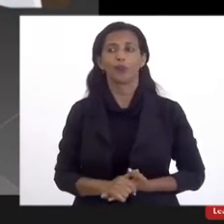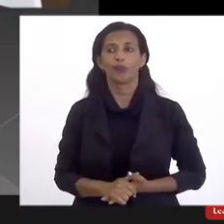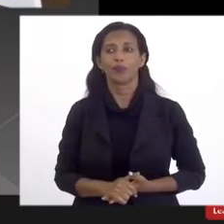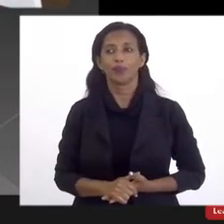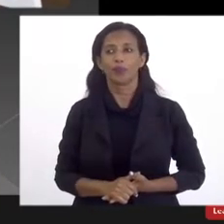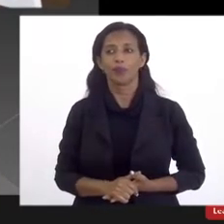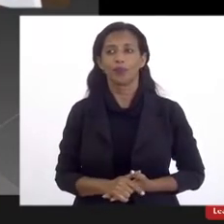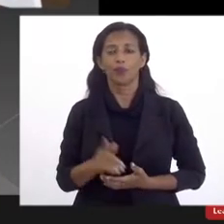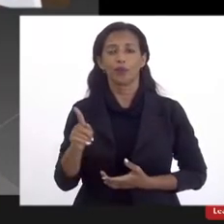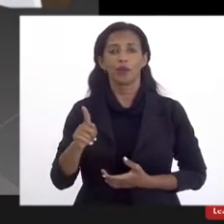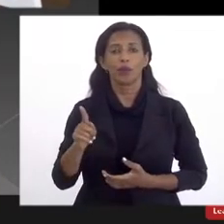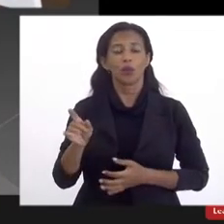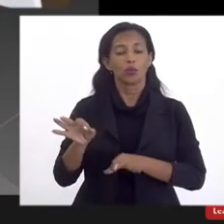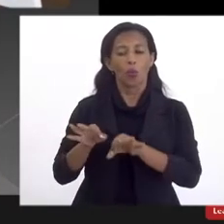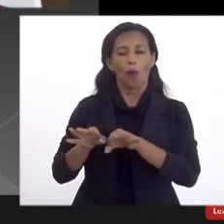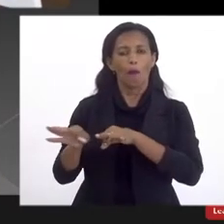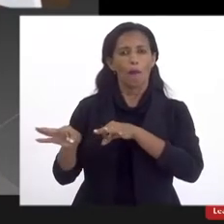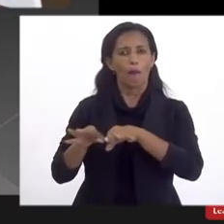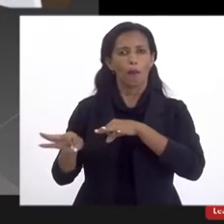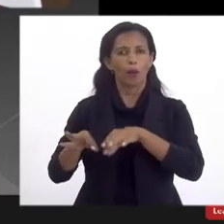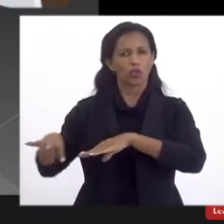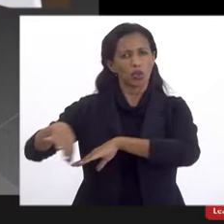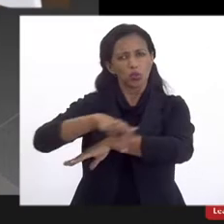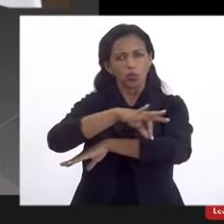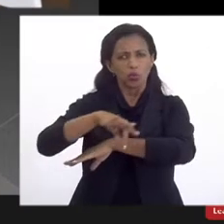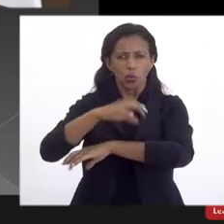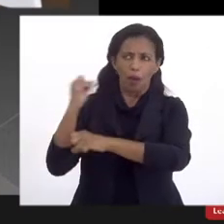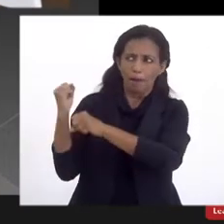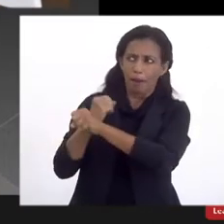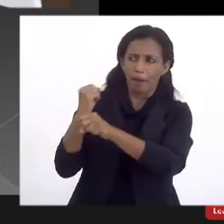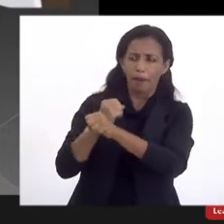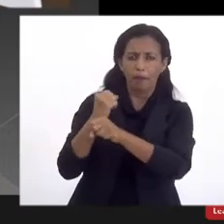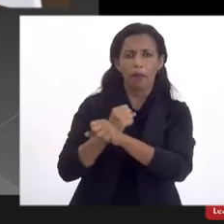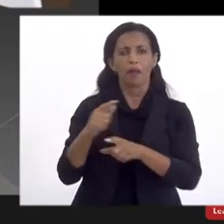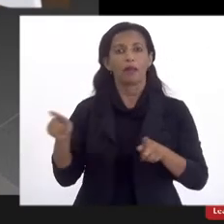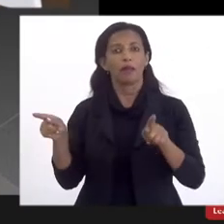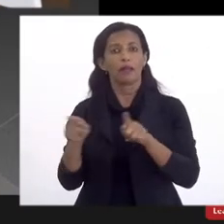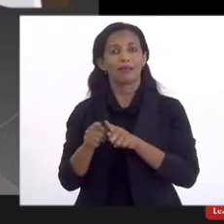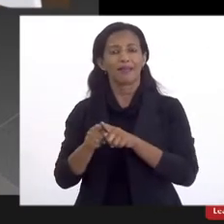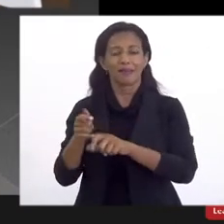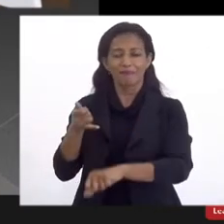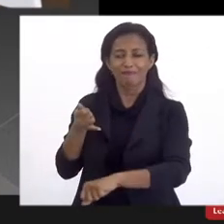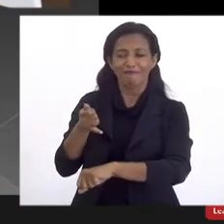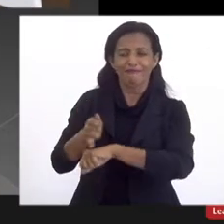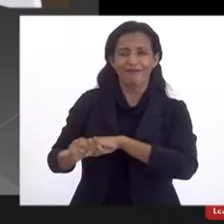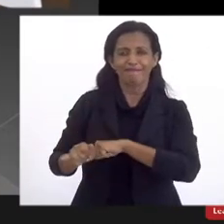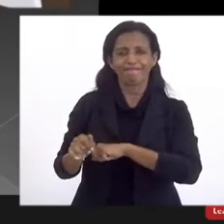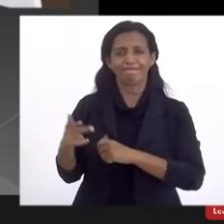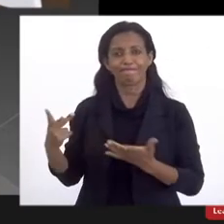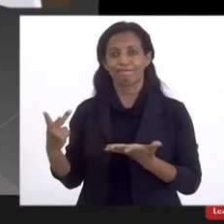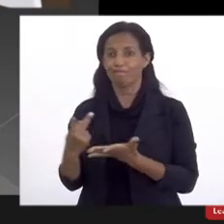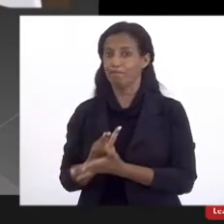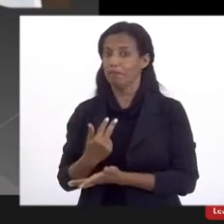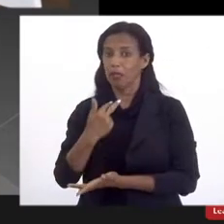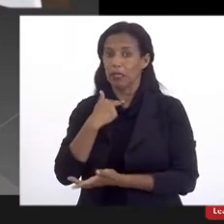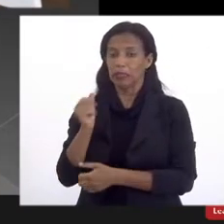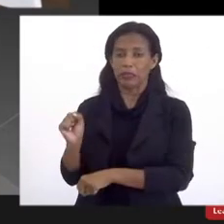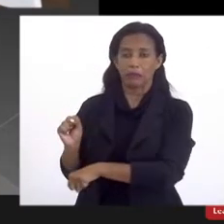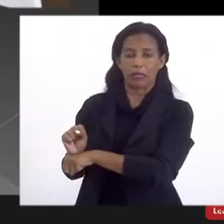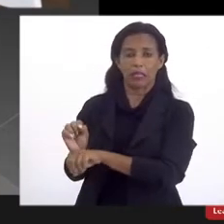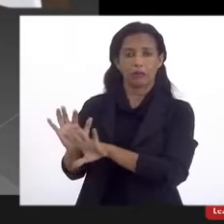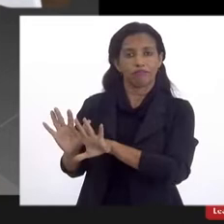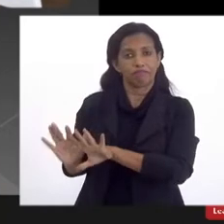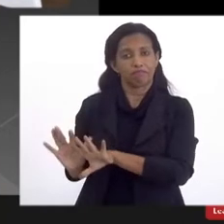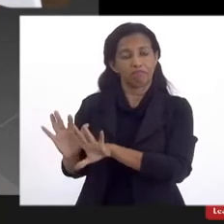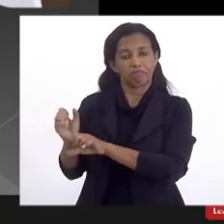projeto arquitetônico, né, para a construção, e também por falhas geológicas, isso ainda não aconteceu. Então,